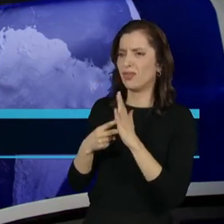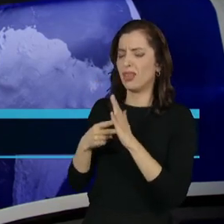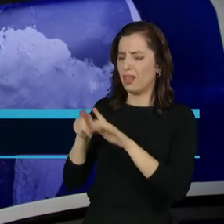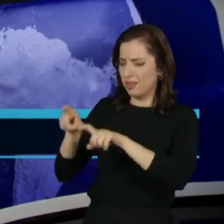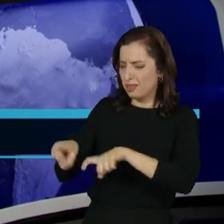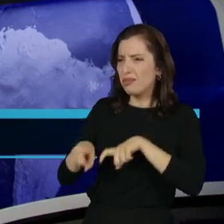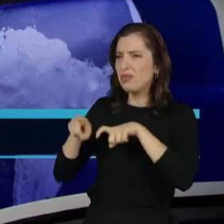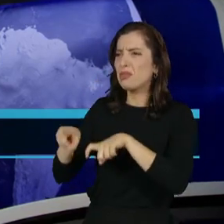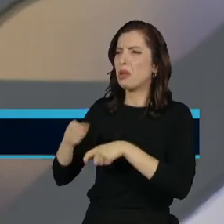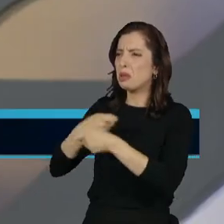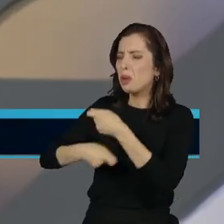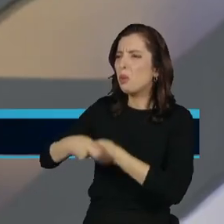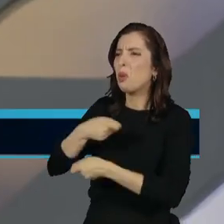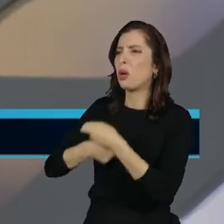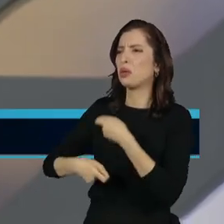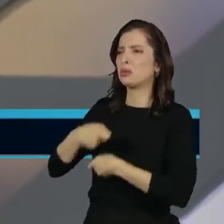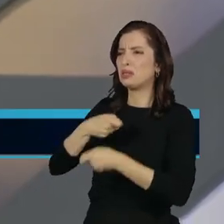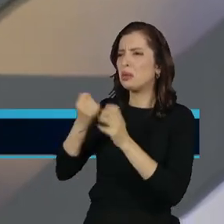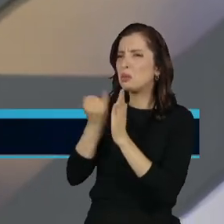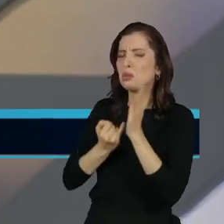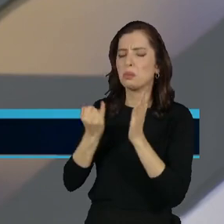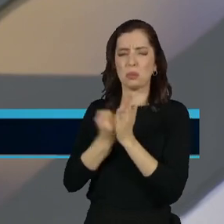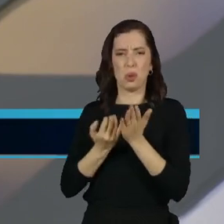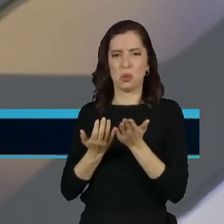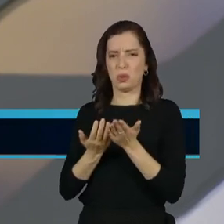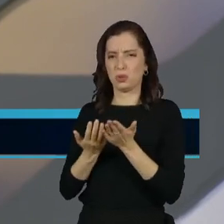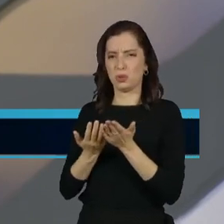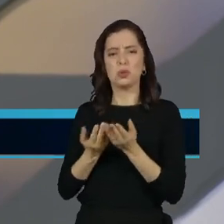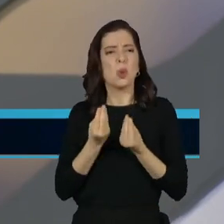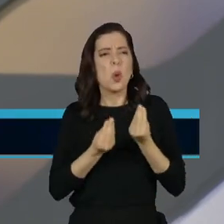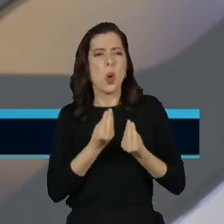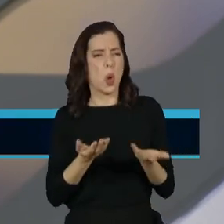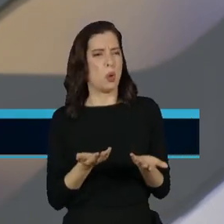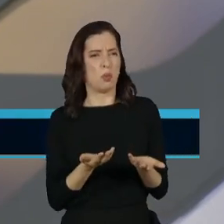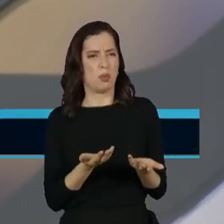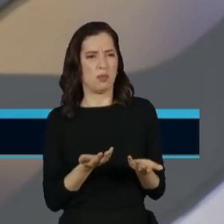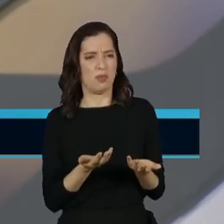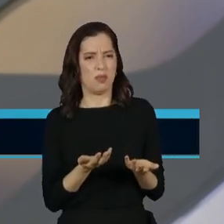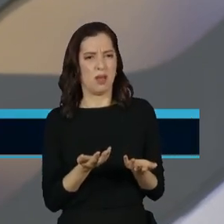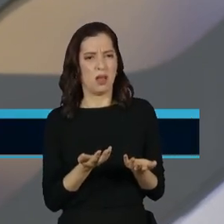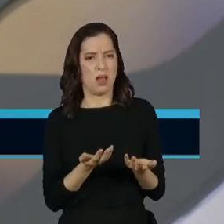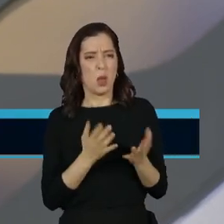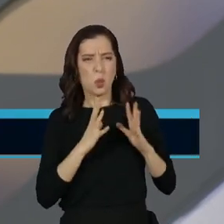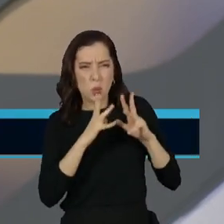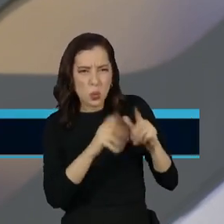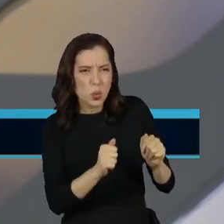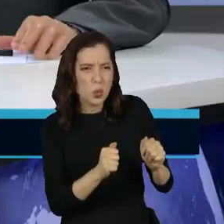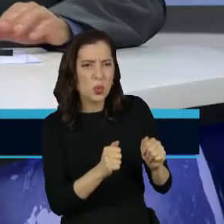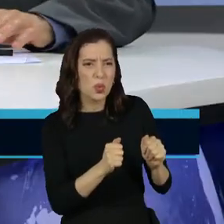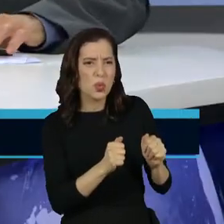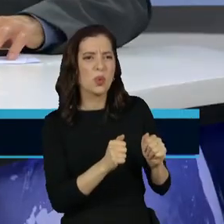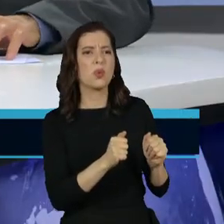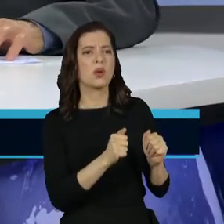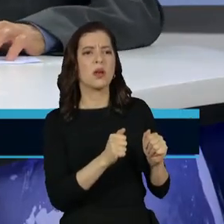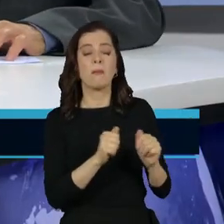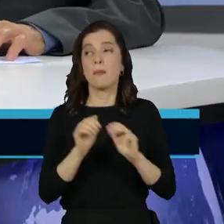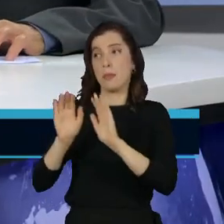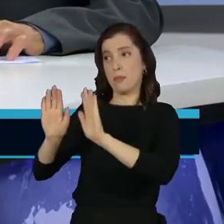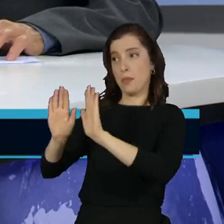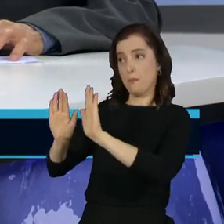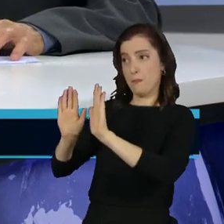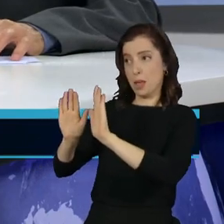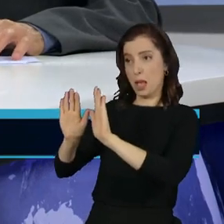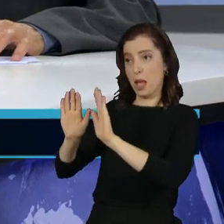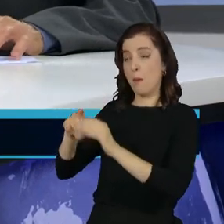contas, todos os impostos que incidem sobre a cadeia, Talvez nem todos, porque alguns não são possíveis, né? me baseando na...